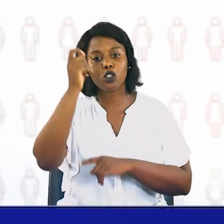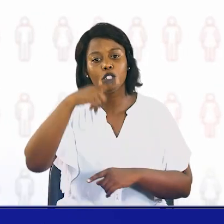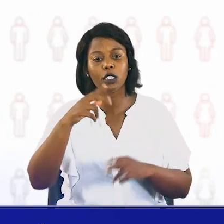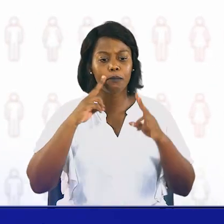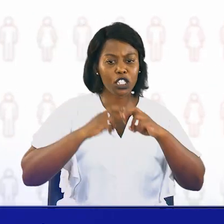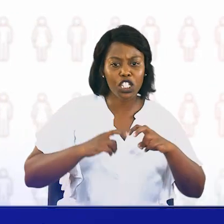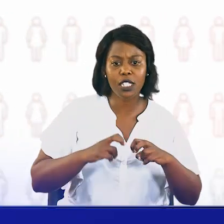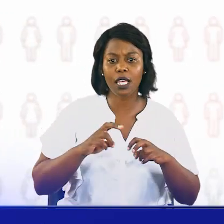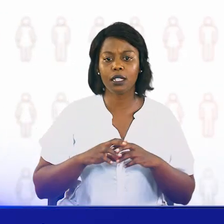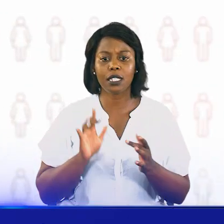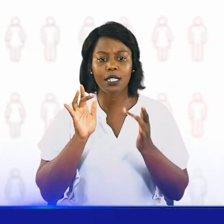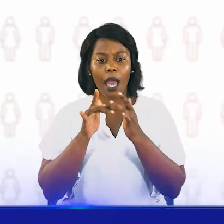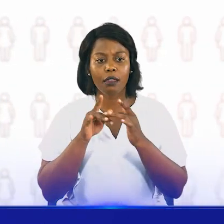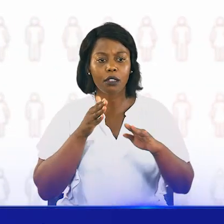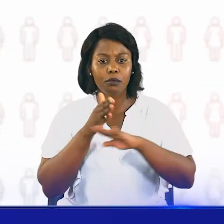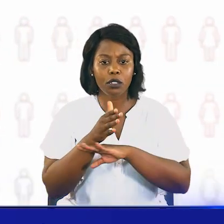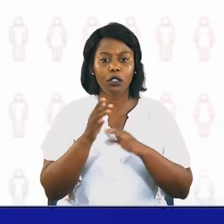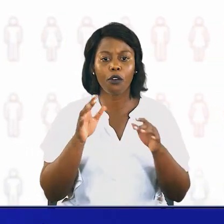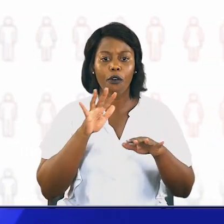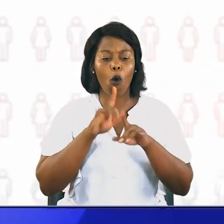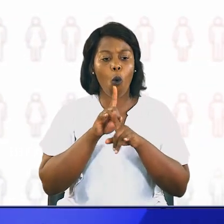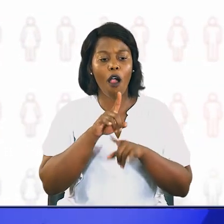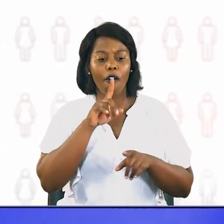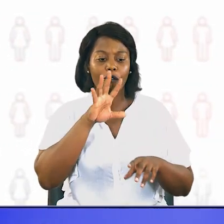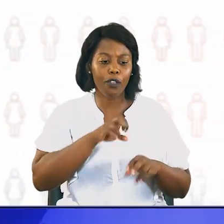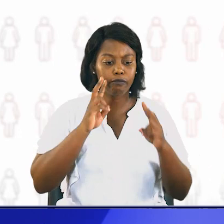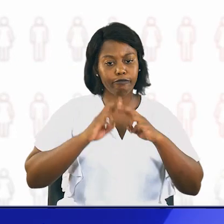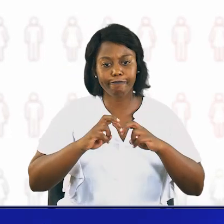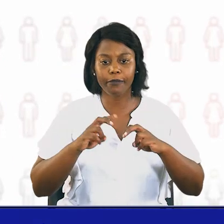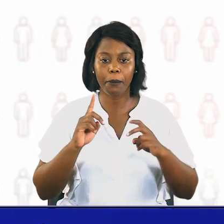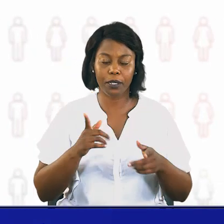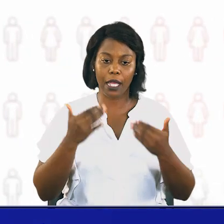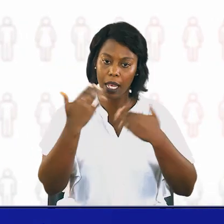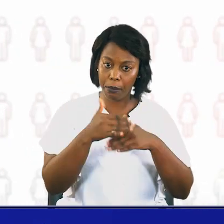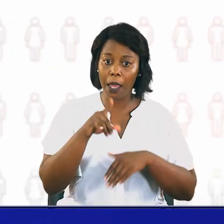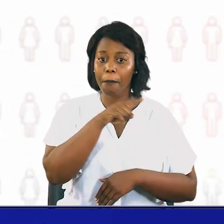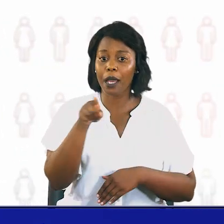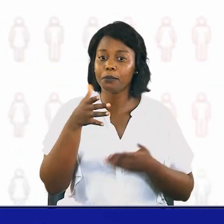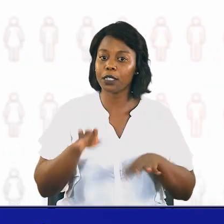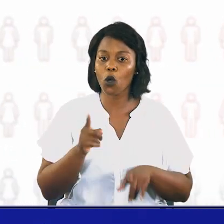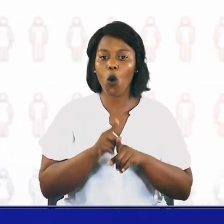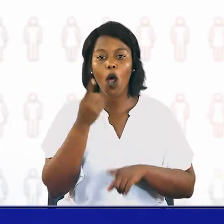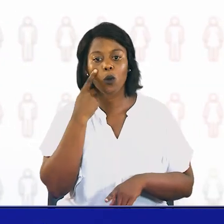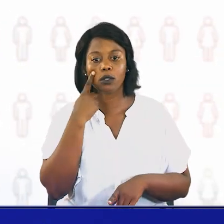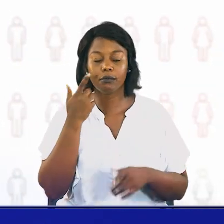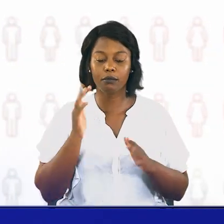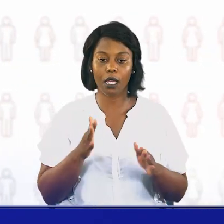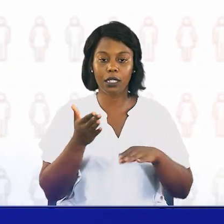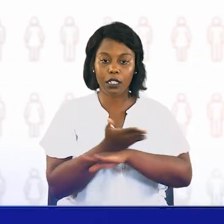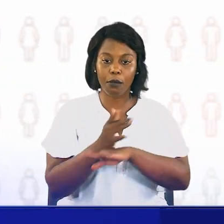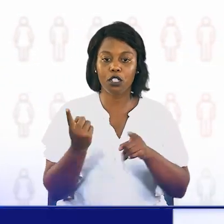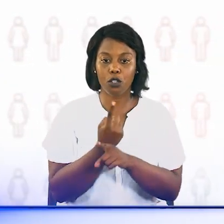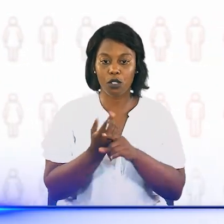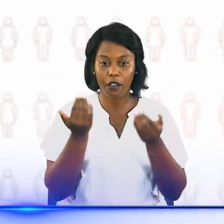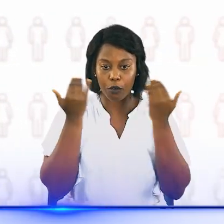pesquisas e sites visitados pelos filhos. Aconselhar os filhos a não abrir e-mails de remitentes desconhecidos, porque podem